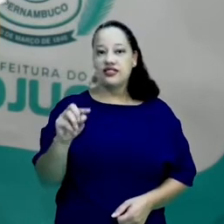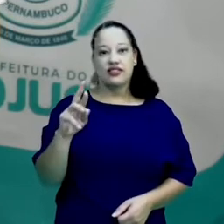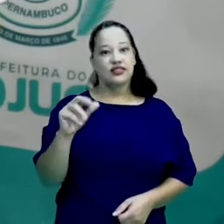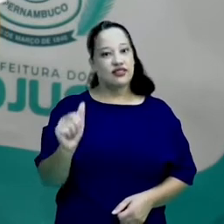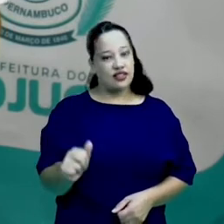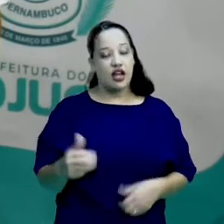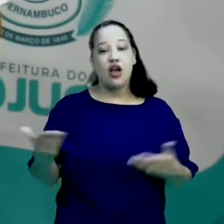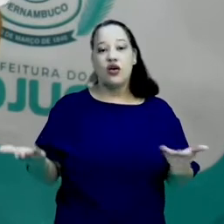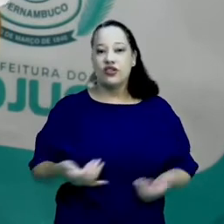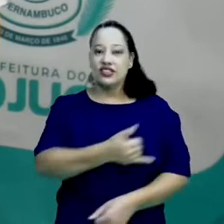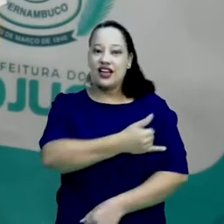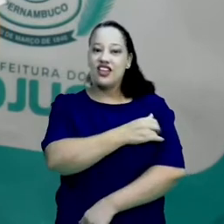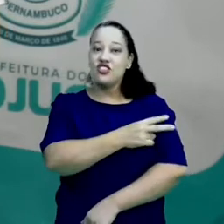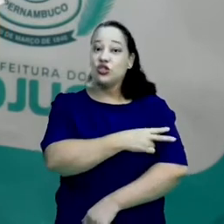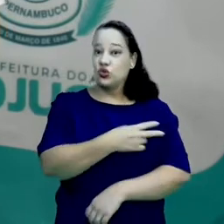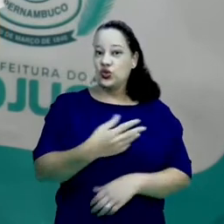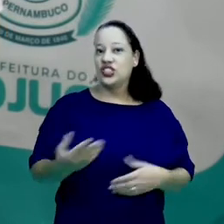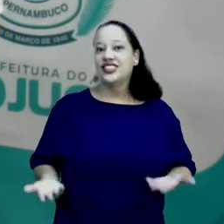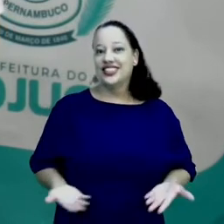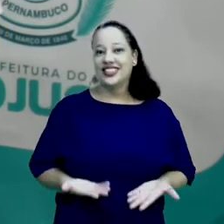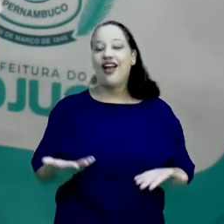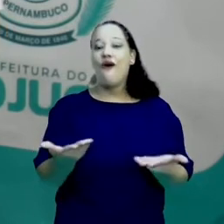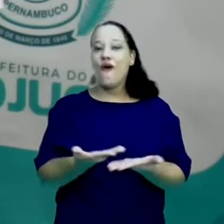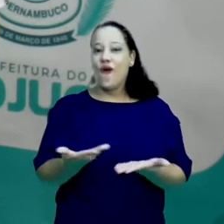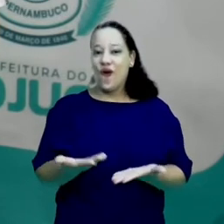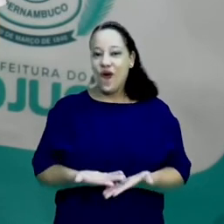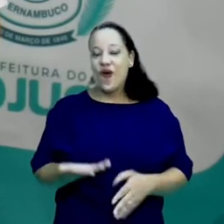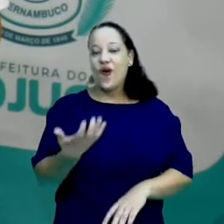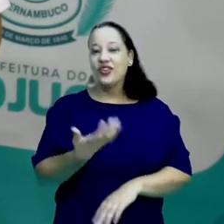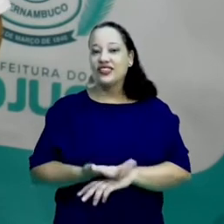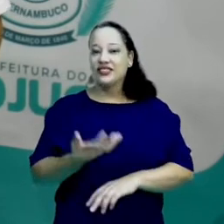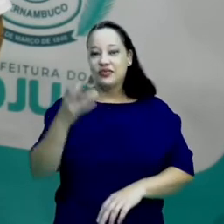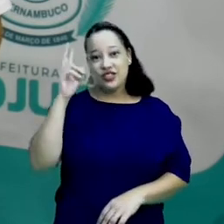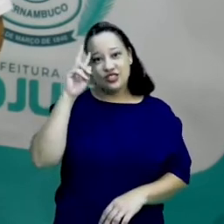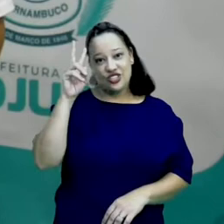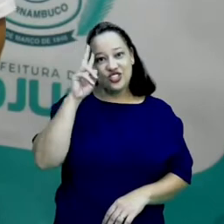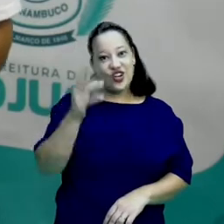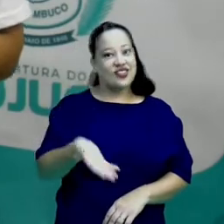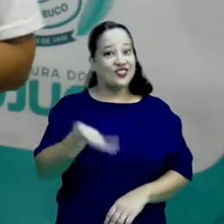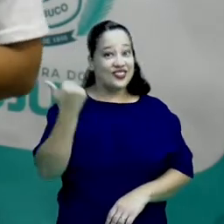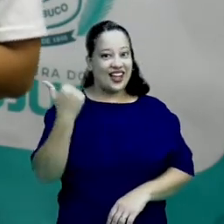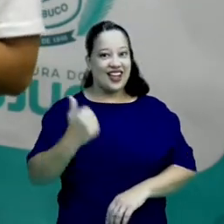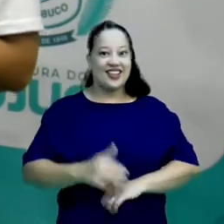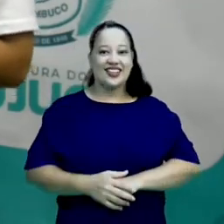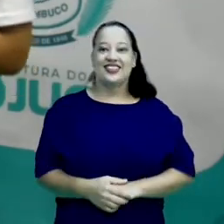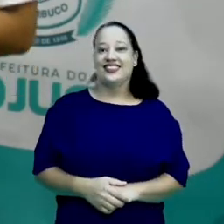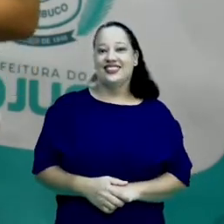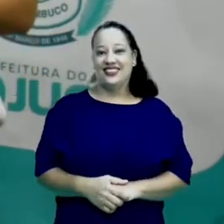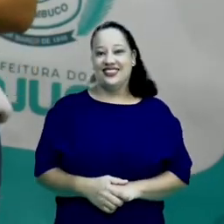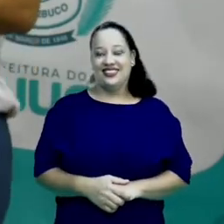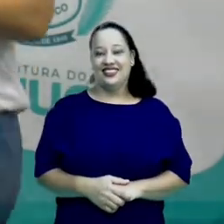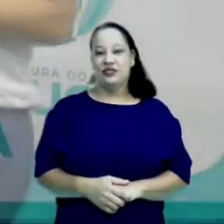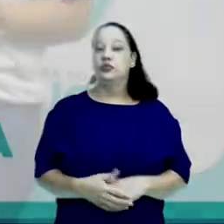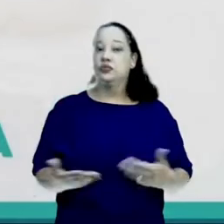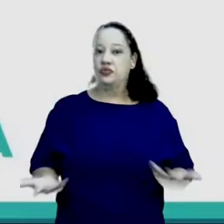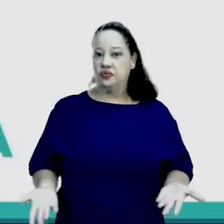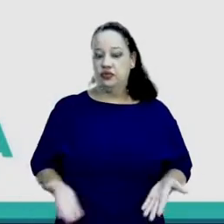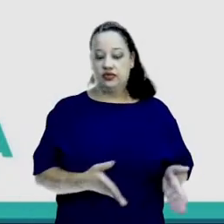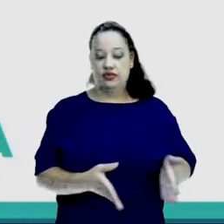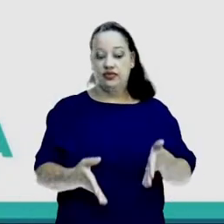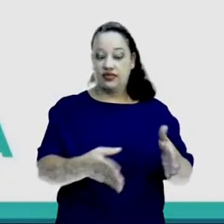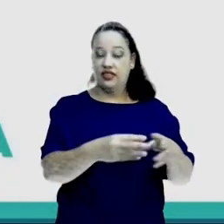vocês na EJA Fase 2. Hoje, na disciplina de História. Vamos lá? A rota